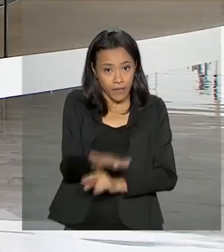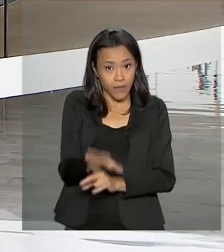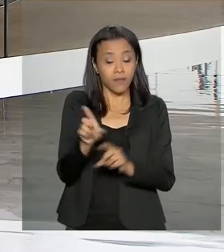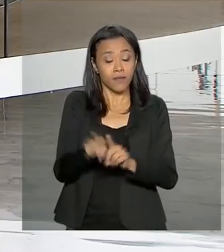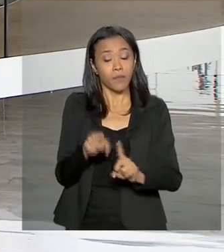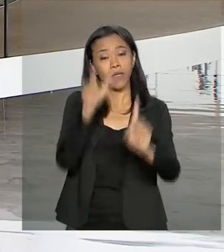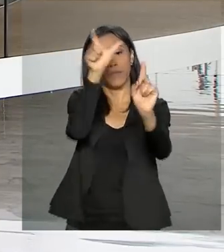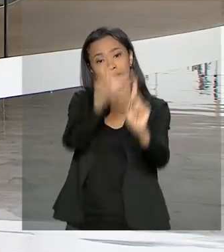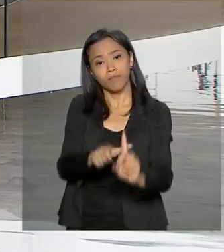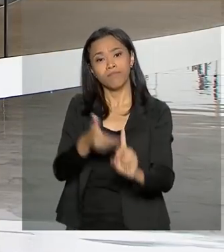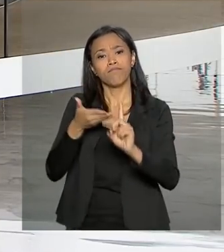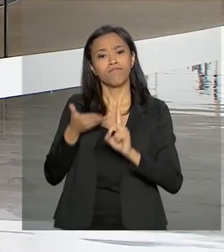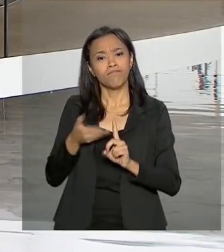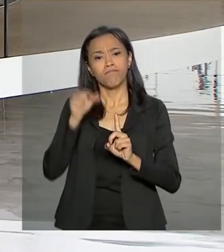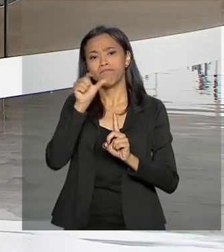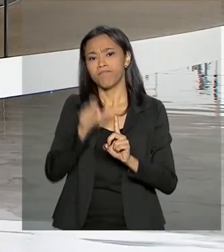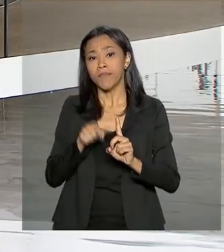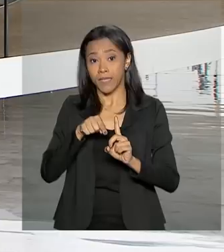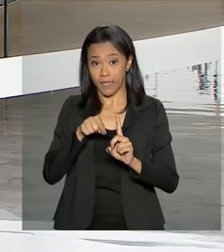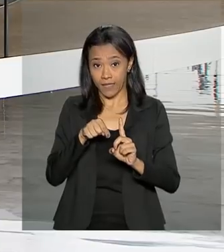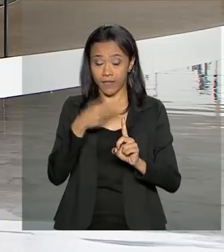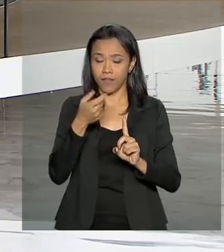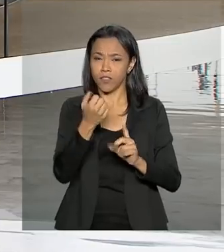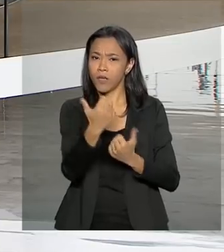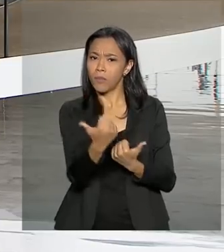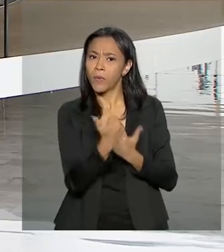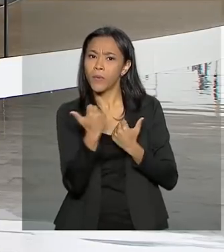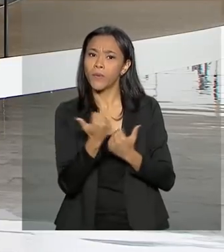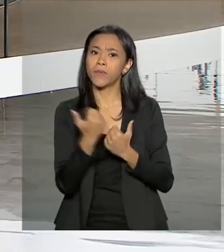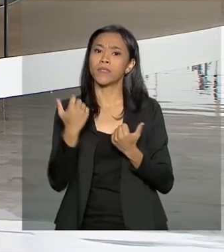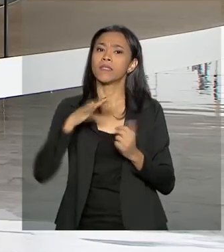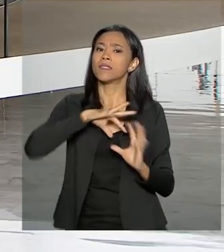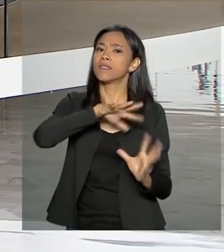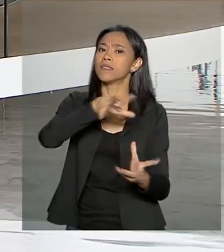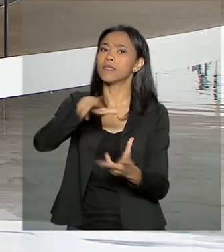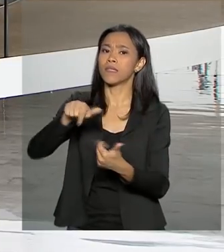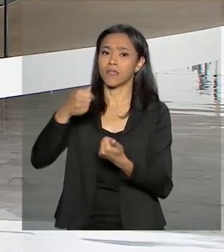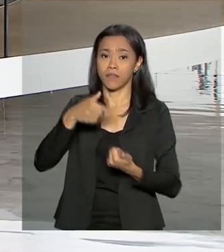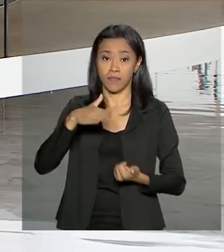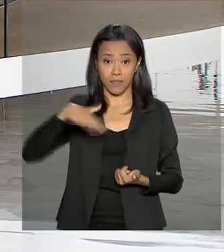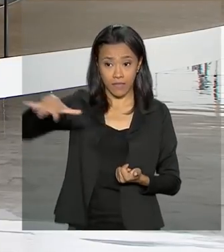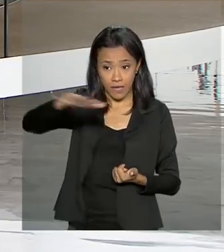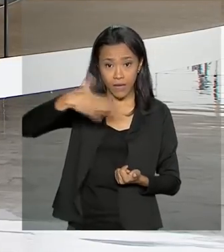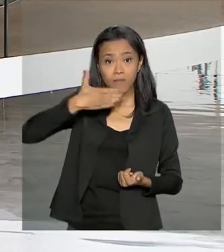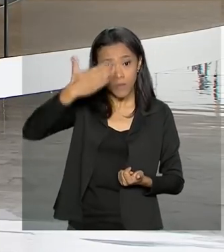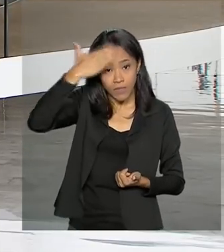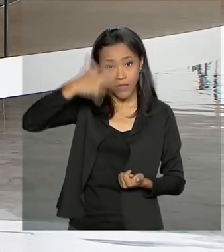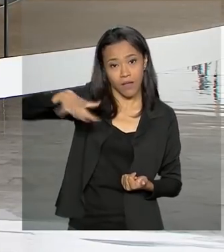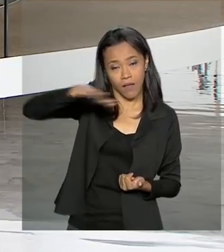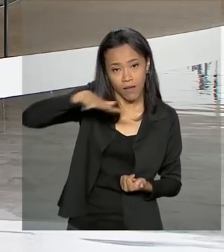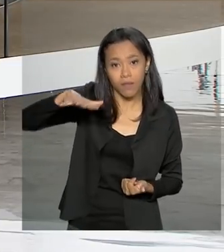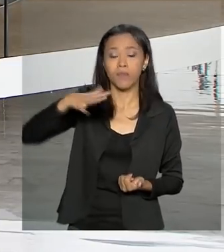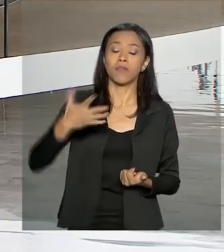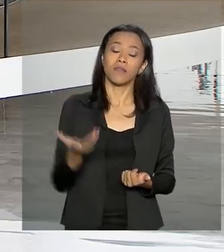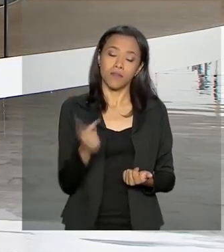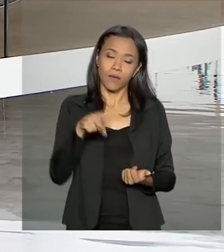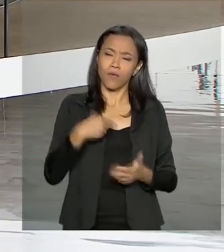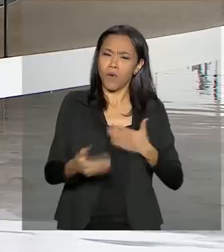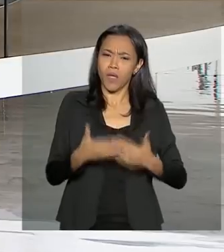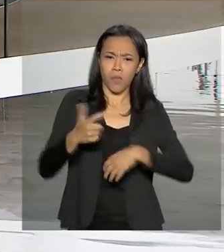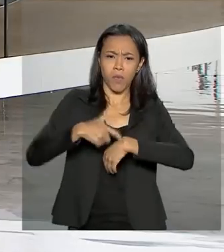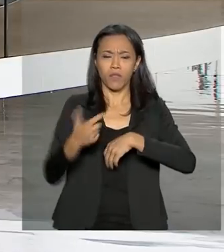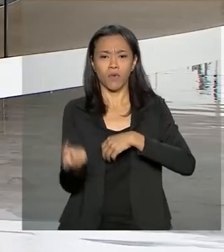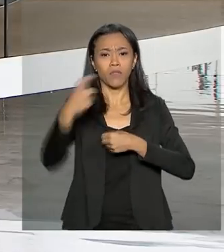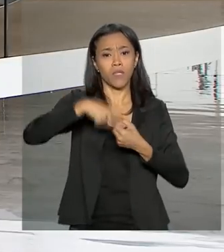Negócios Estrangeiros e Cooperação Internacional dos Emirados Árabes Unidos. Nós voltamos a qualquer momento com